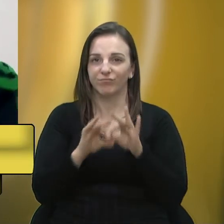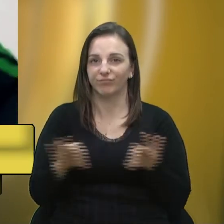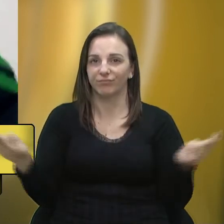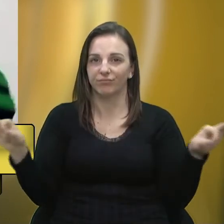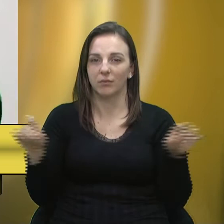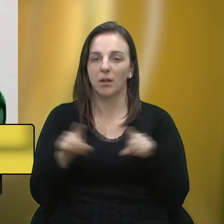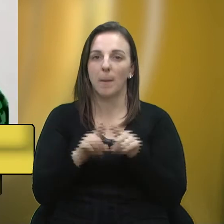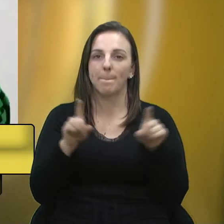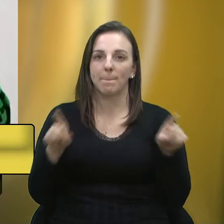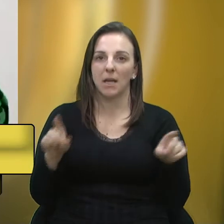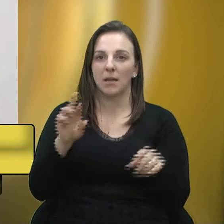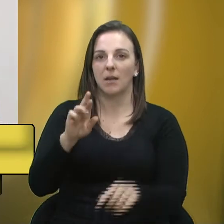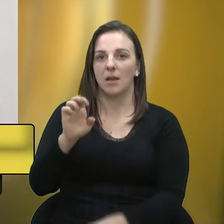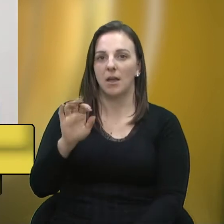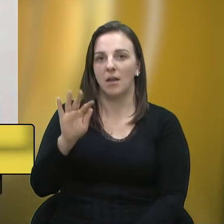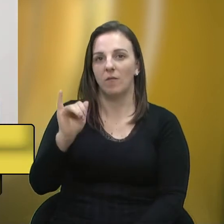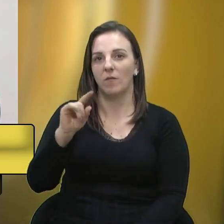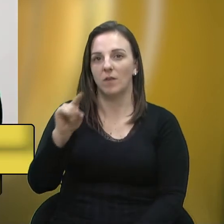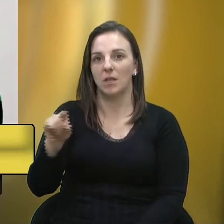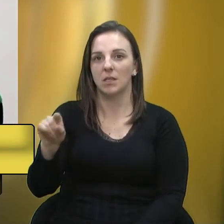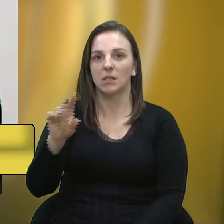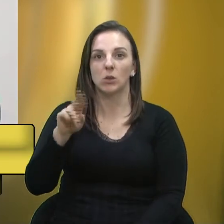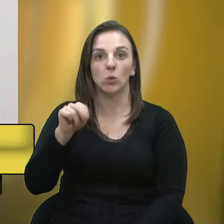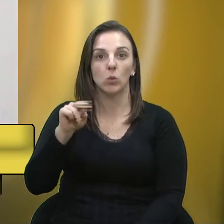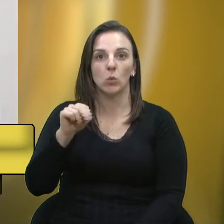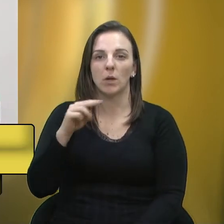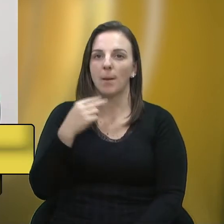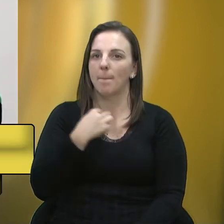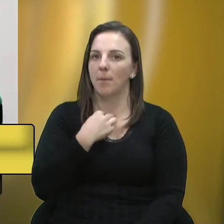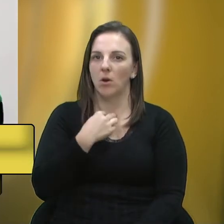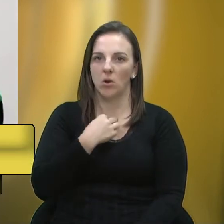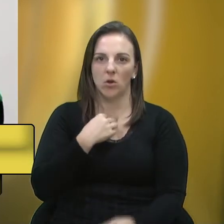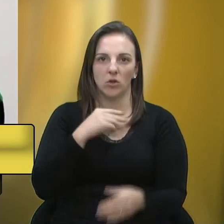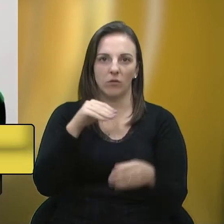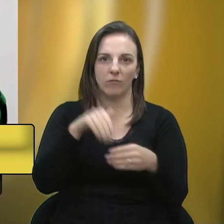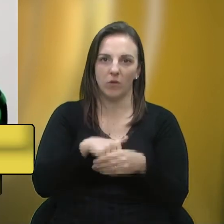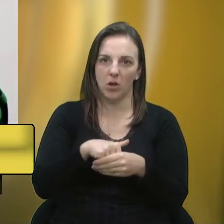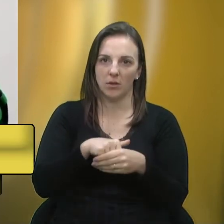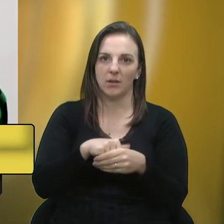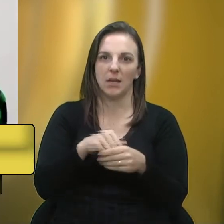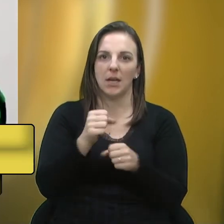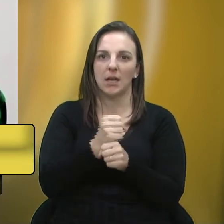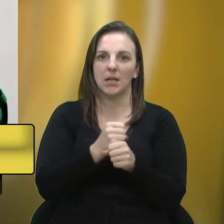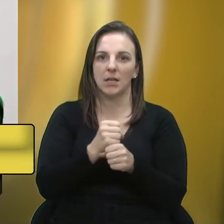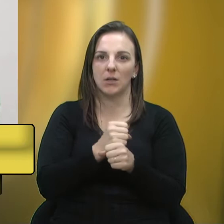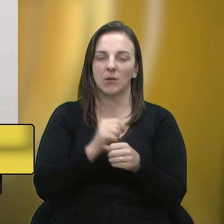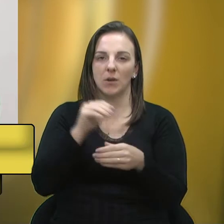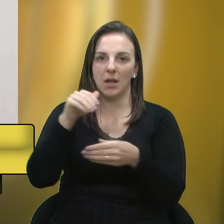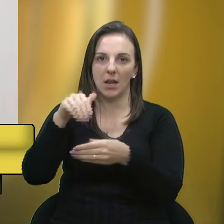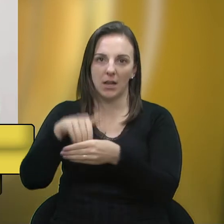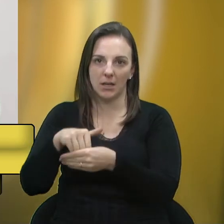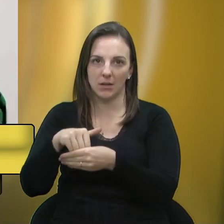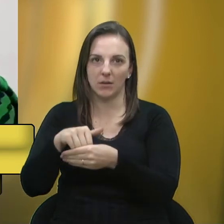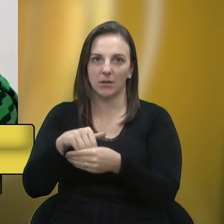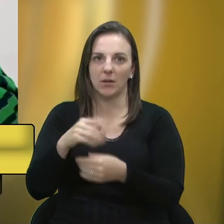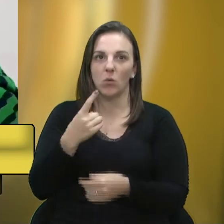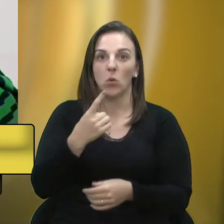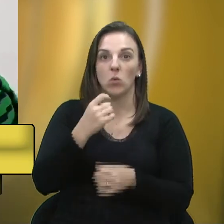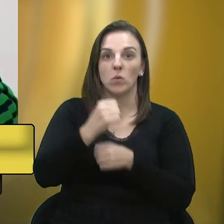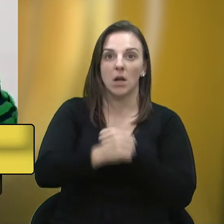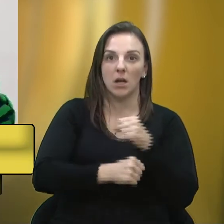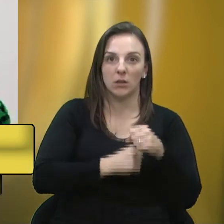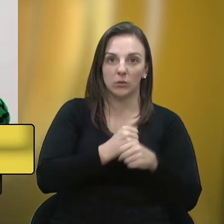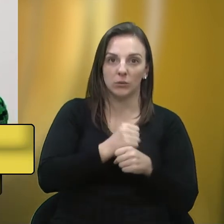pode ser votado em ano eleitoral. Um ano sim e um ano não. Porém, como o vereador Felipe já abordou, nós não